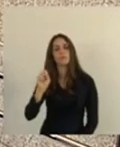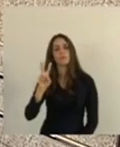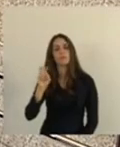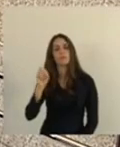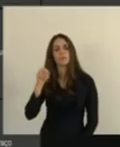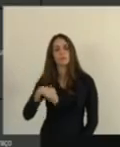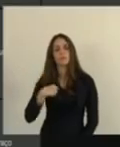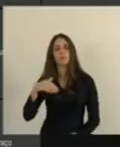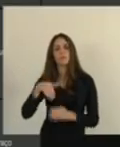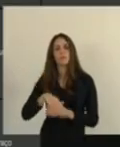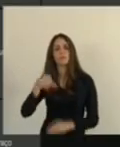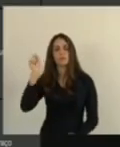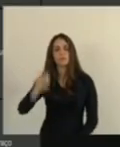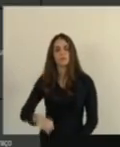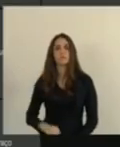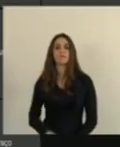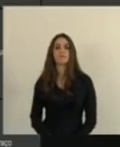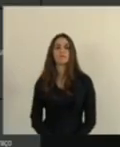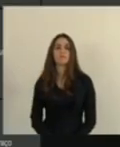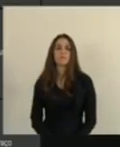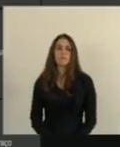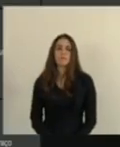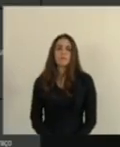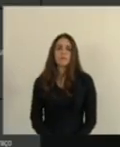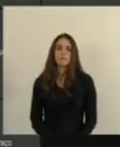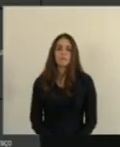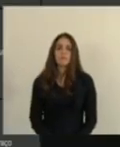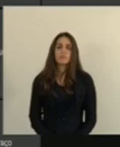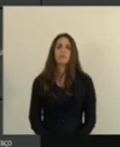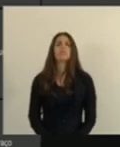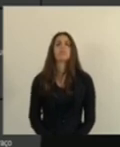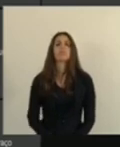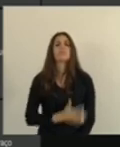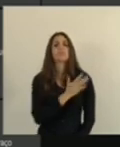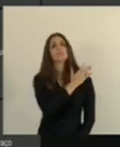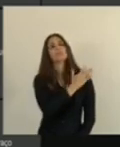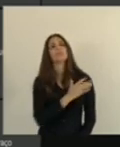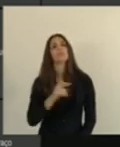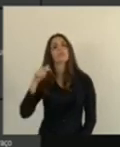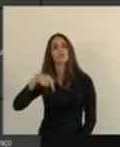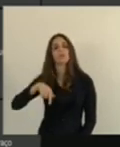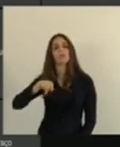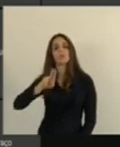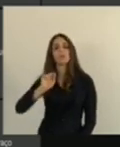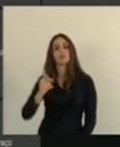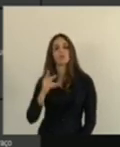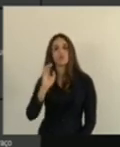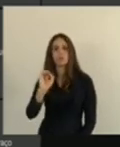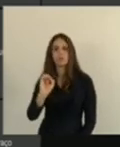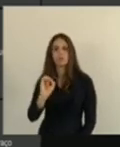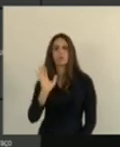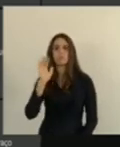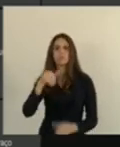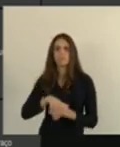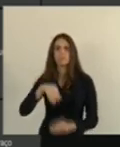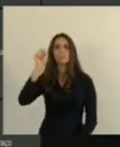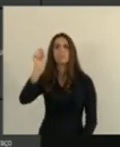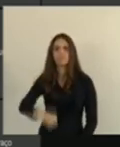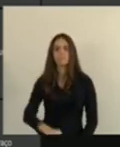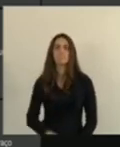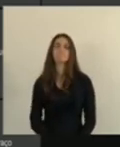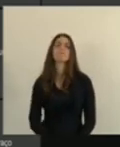Voto sim, Sr. Presidente. Carlos Vom também vota sim. Coronel Alexandre Quintino? Voto sim, presidente.